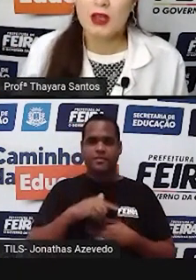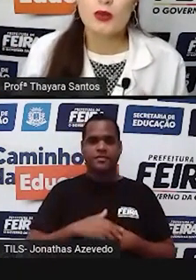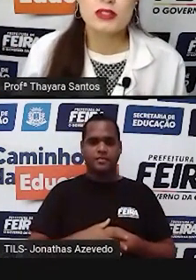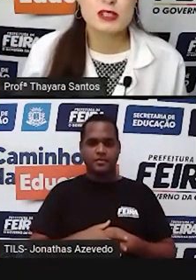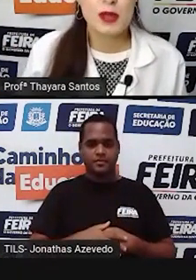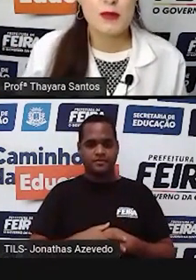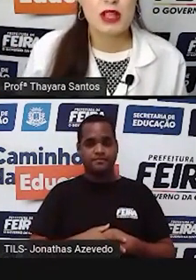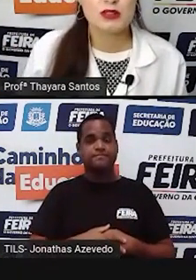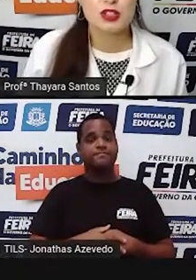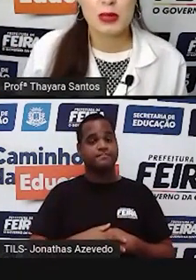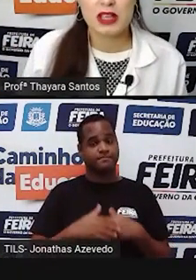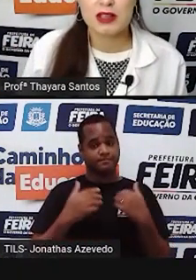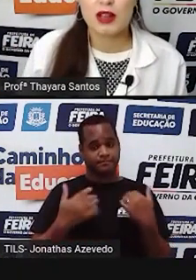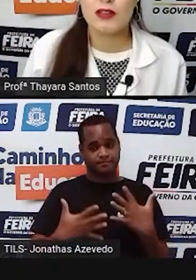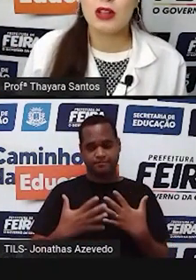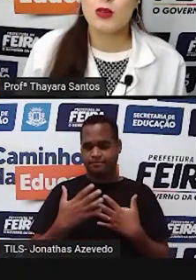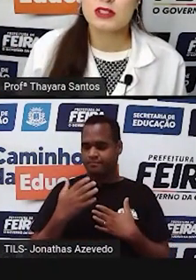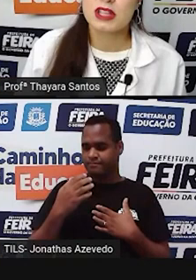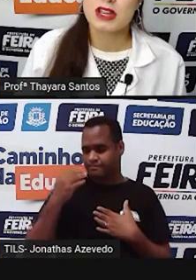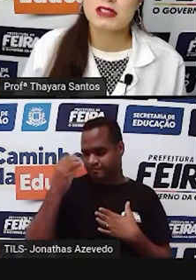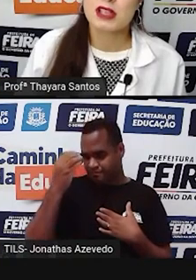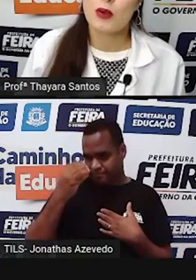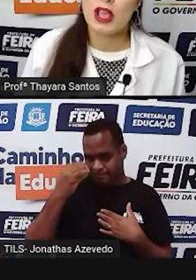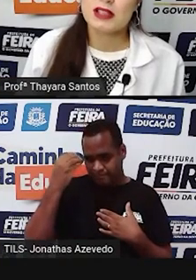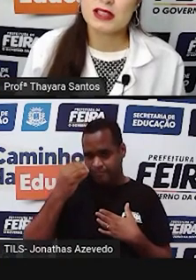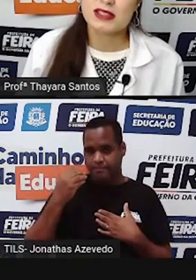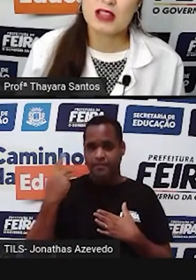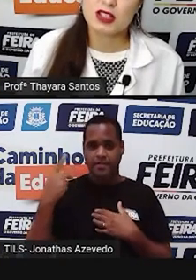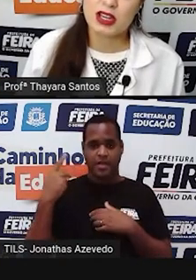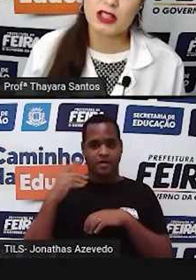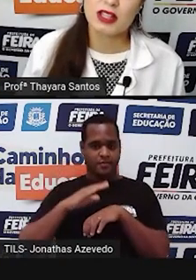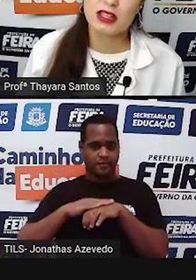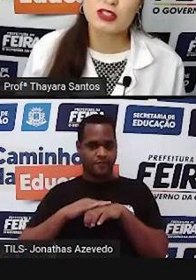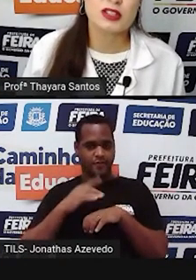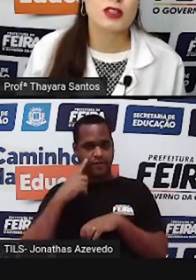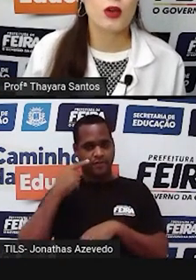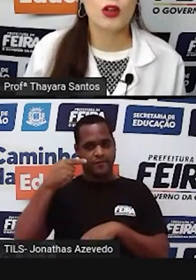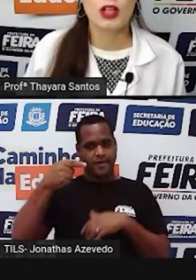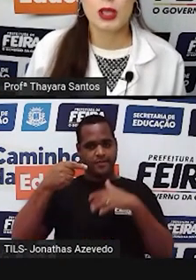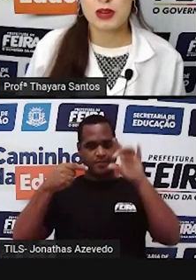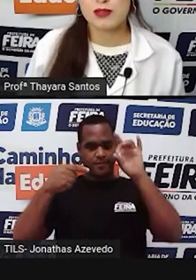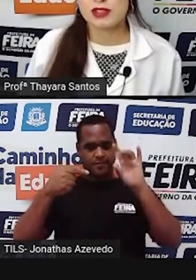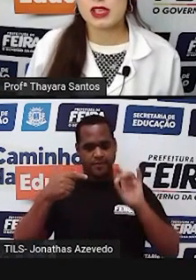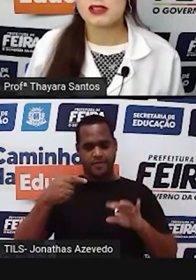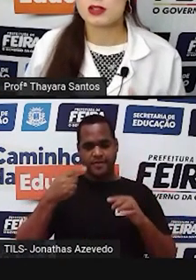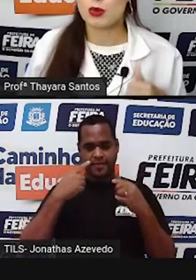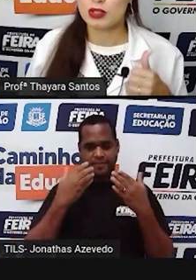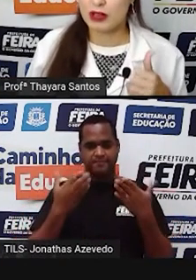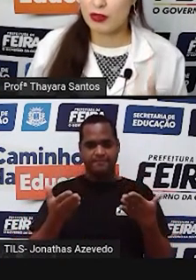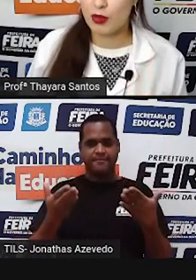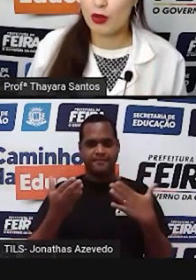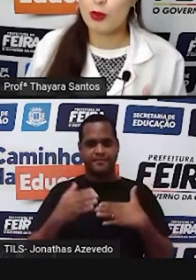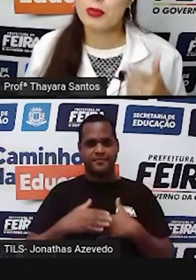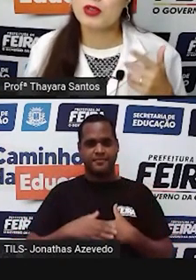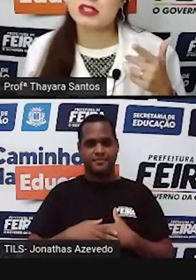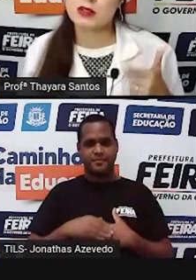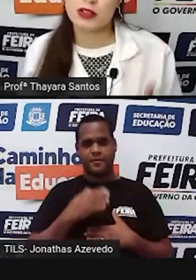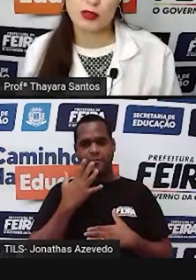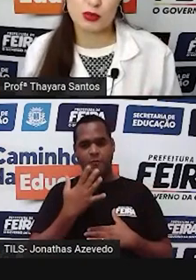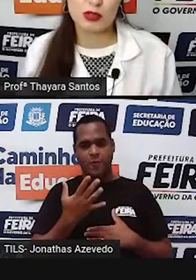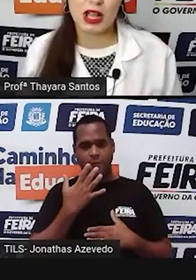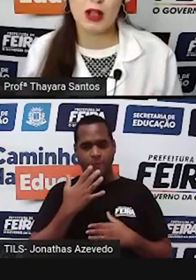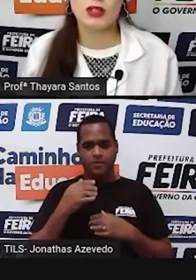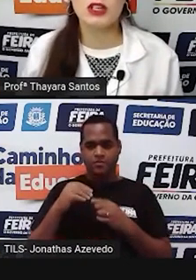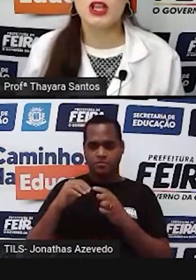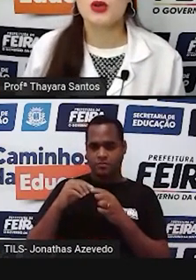E os experimentos de Mendel levaram em consideração essas sete características que eu coloquei aí para vocês. Cor da flor, posição